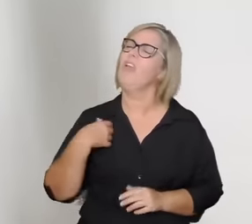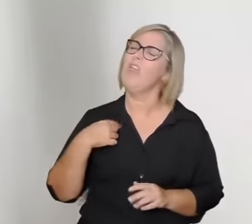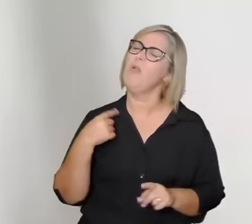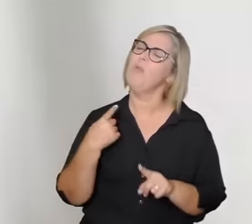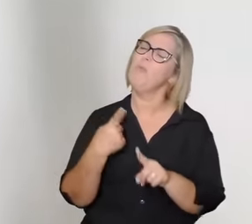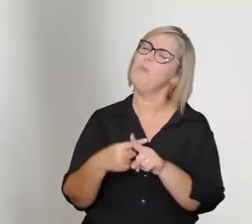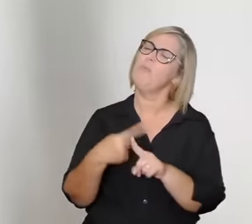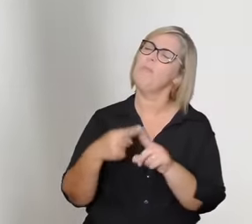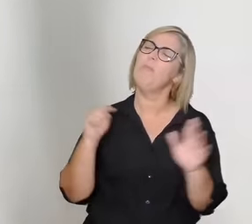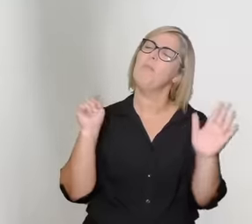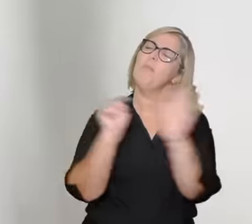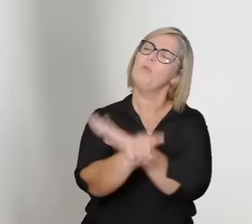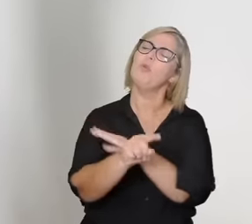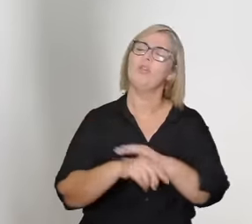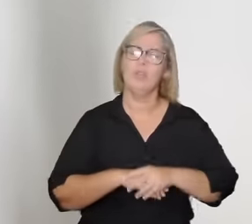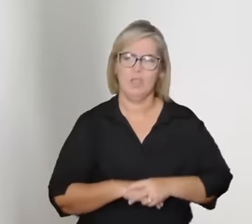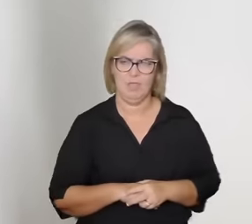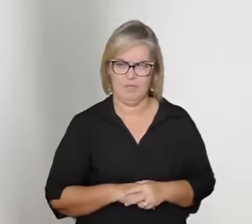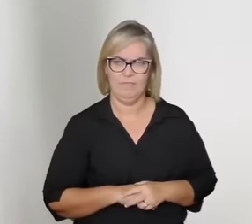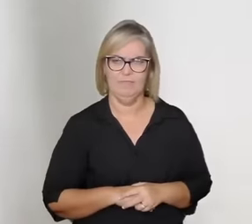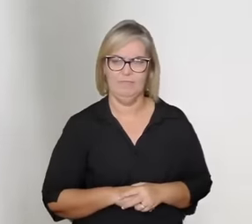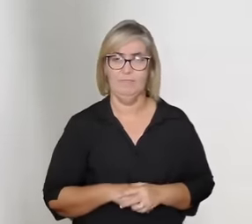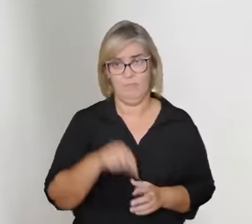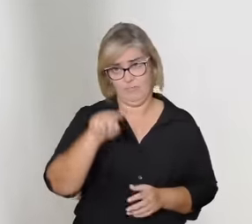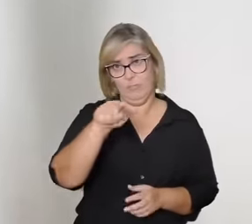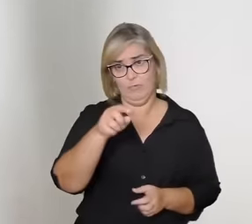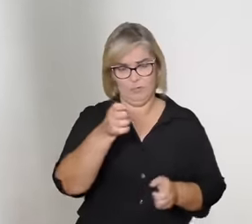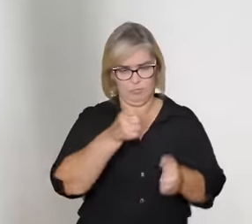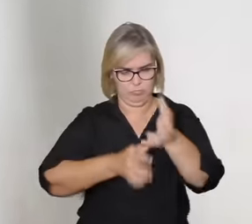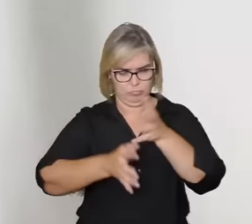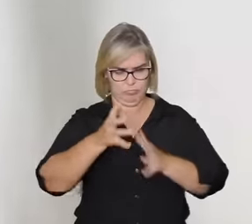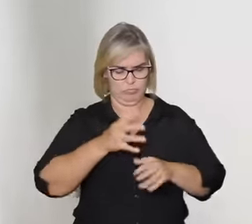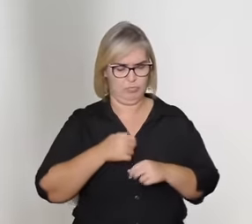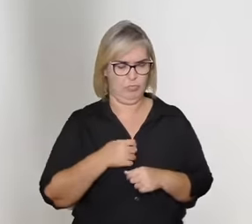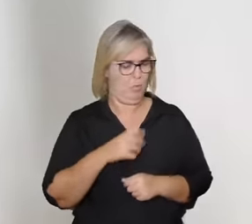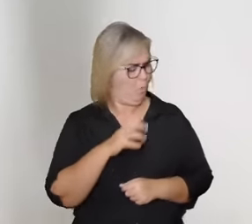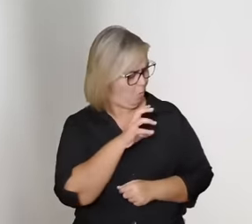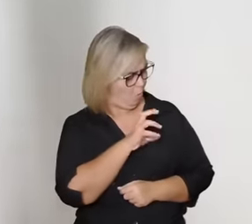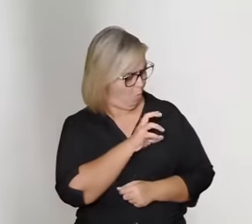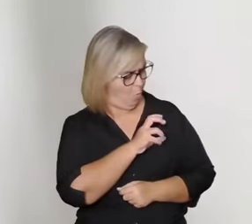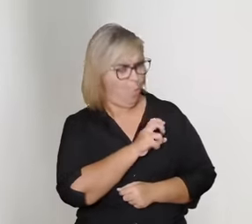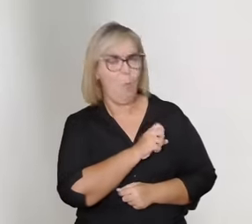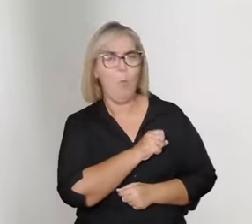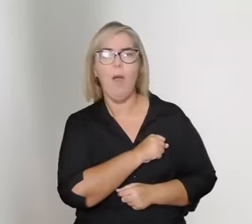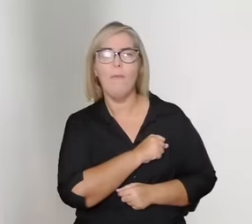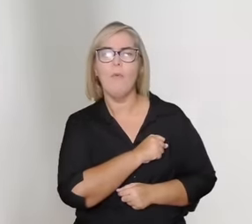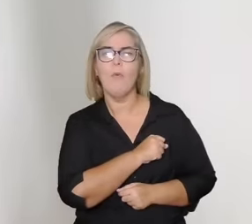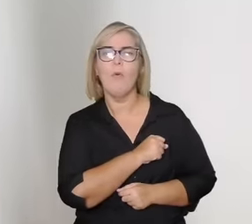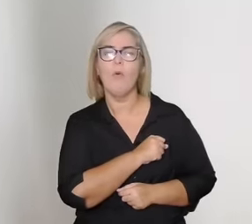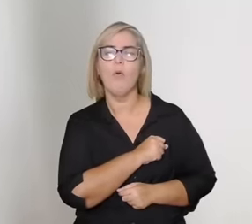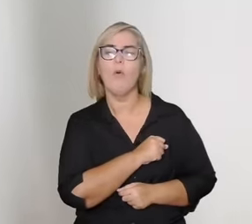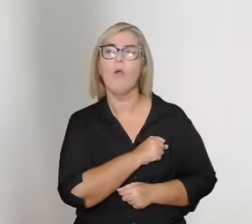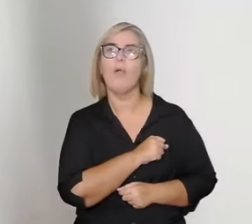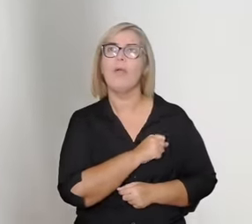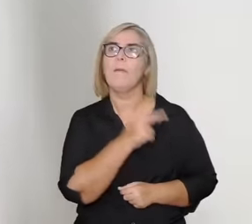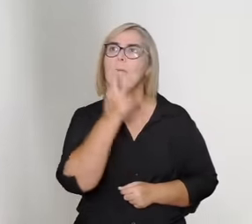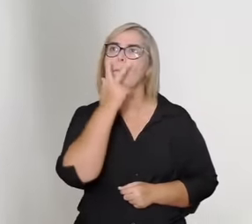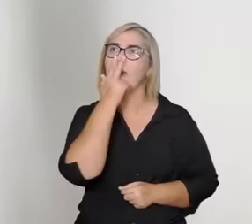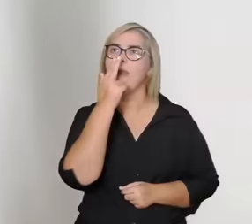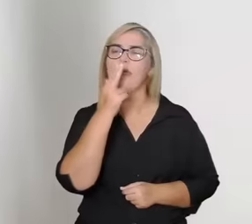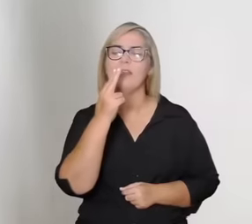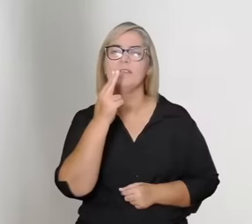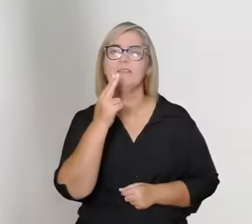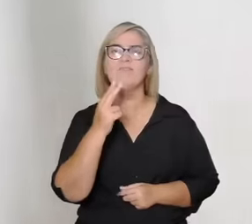podemos afirmar segundo as suas palavras que o amor é uma travessia existencial o